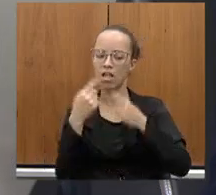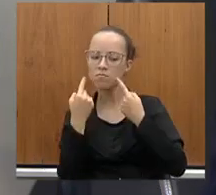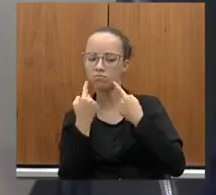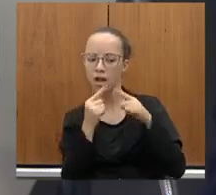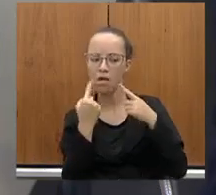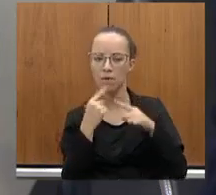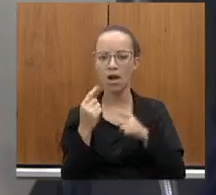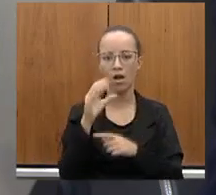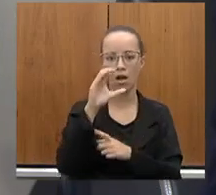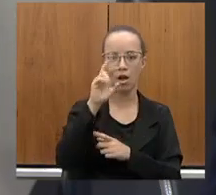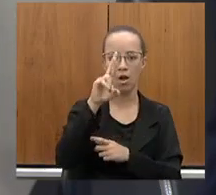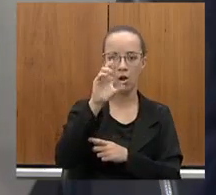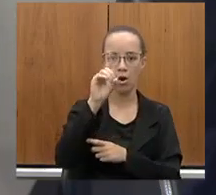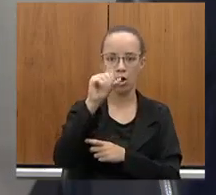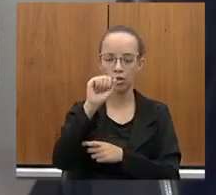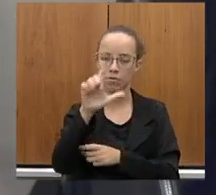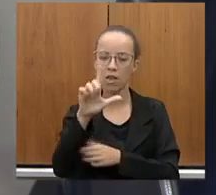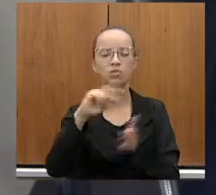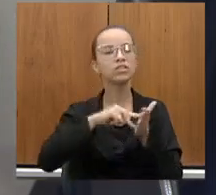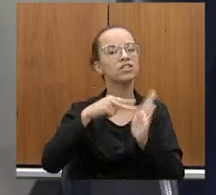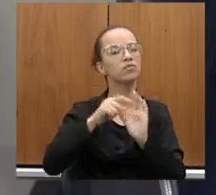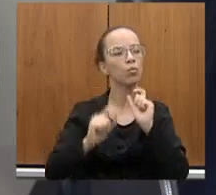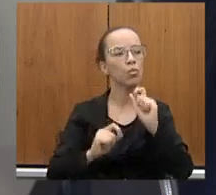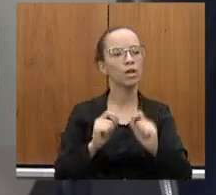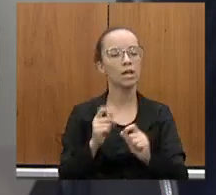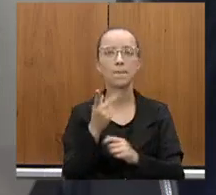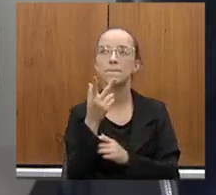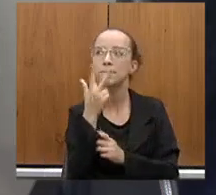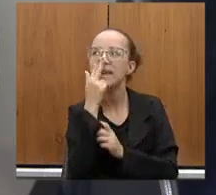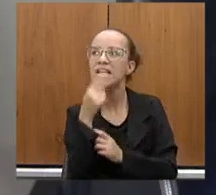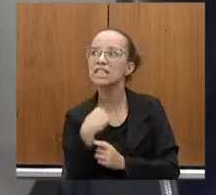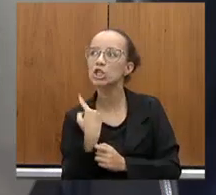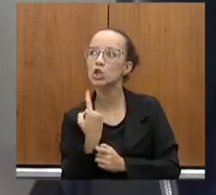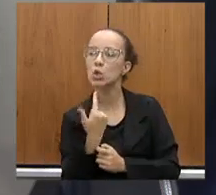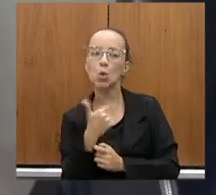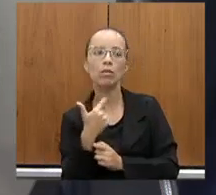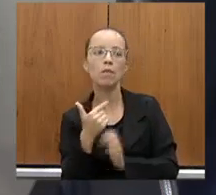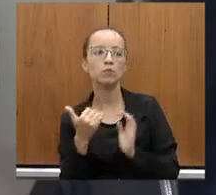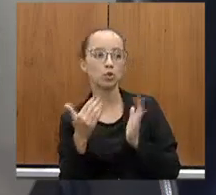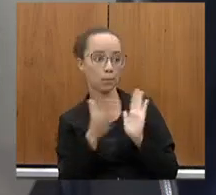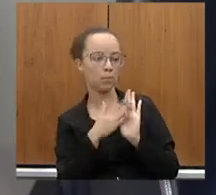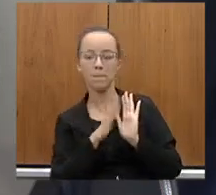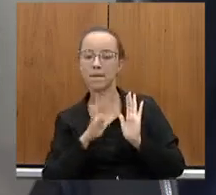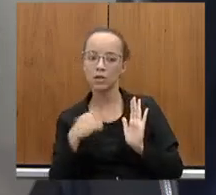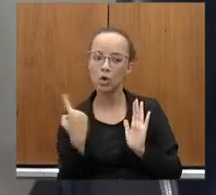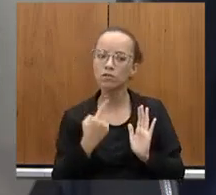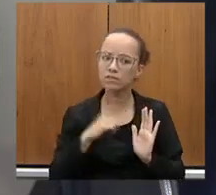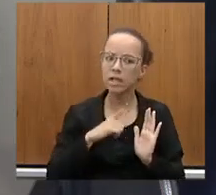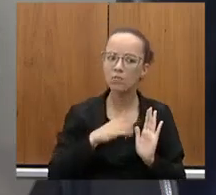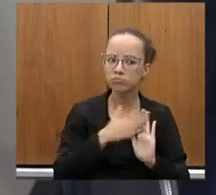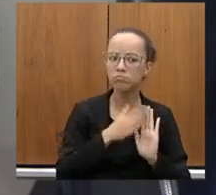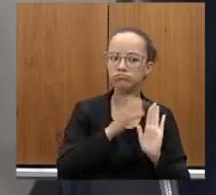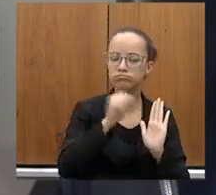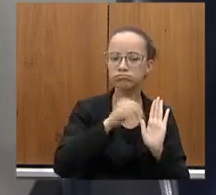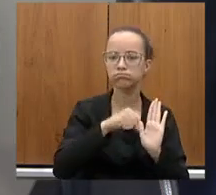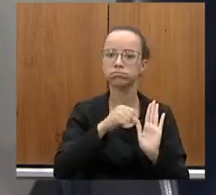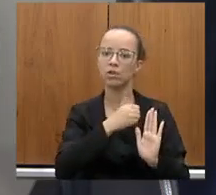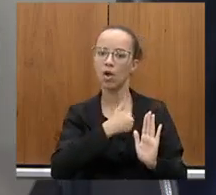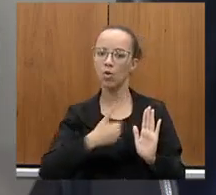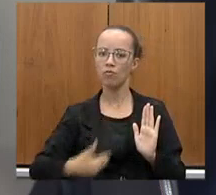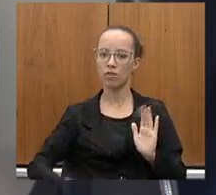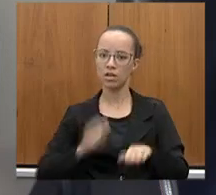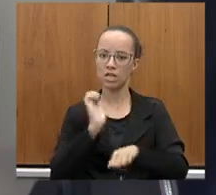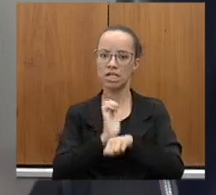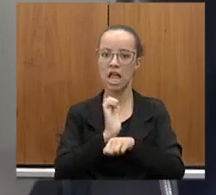ao rodoanel é como se nós não tivéssemos propostas. E nós temos propostas. A questão é que o governo do estado nunca se